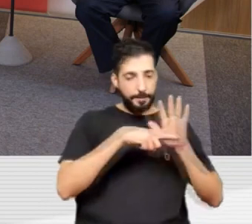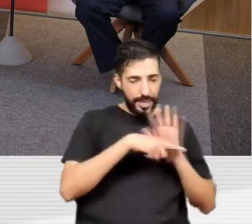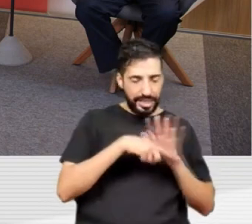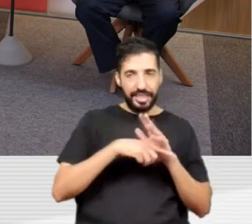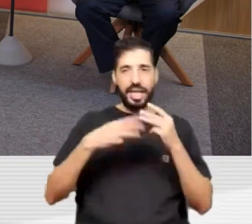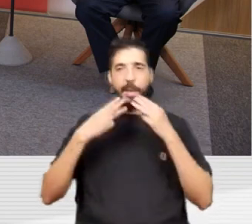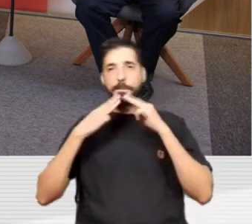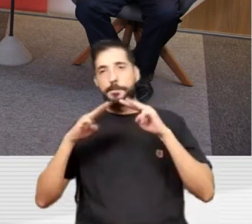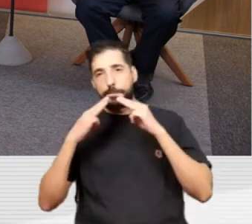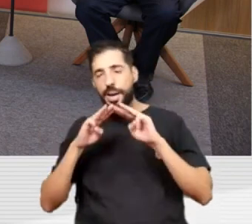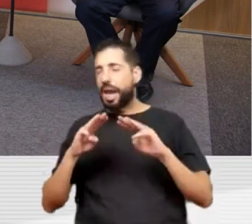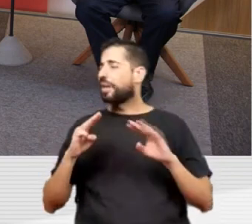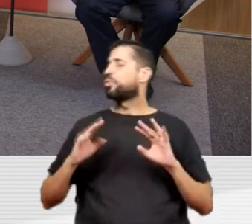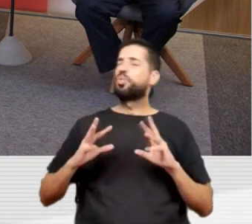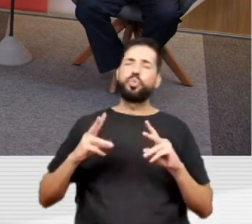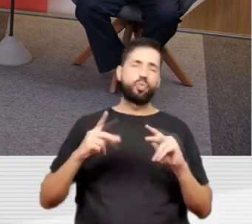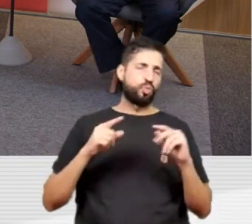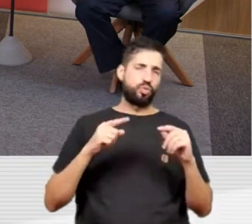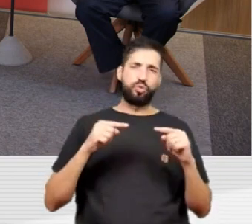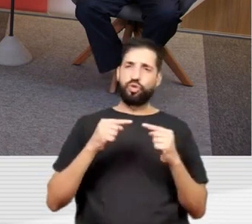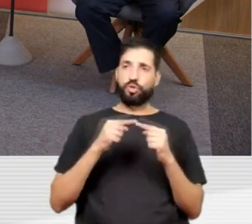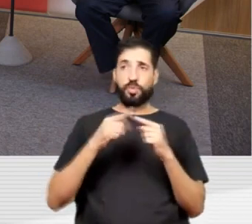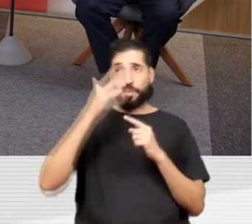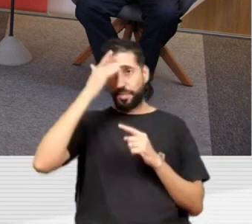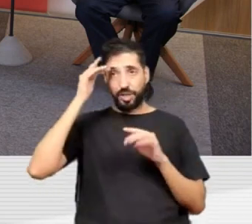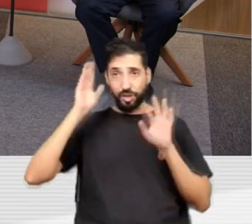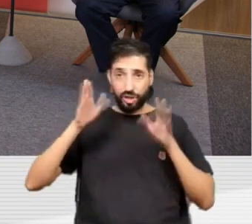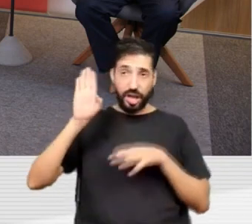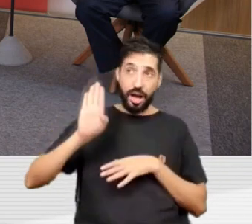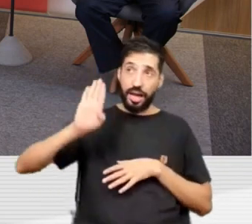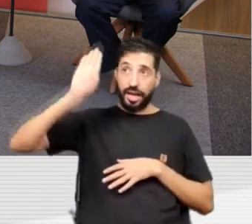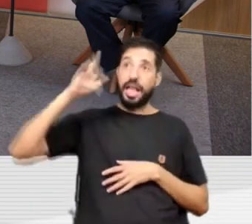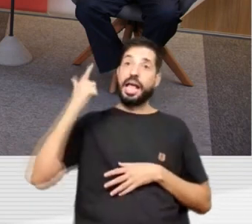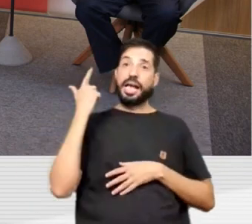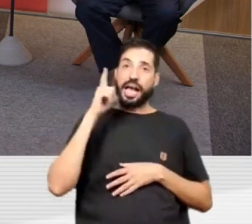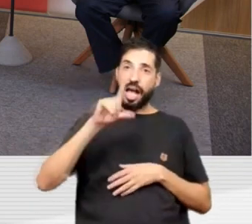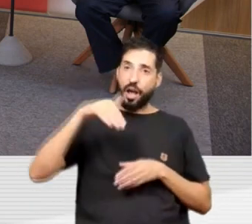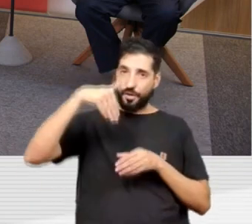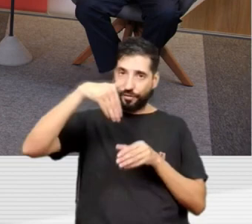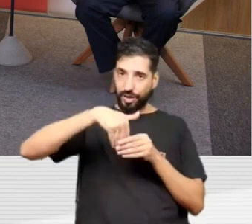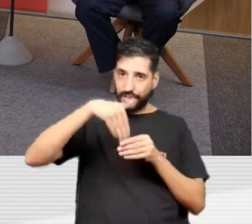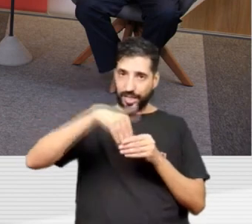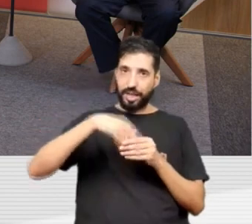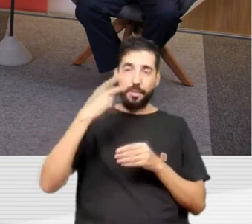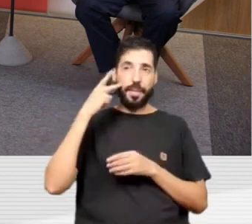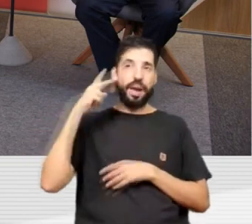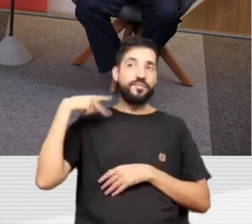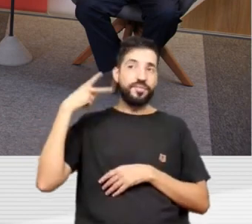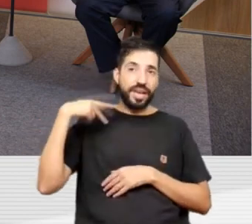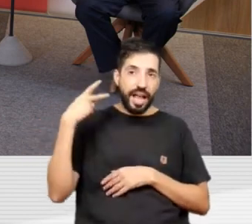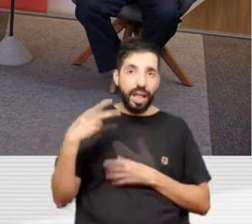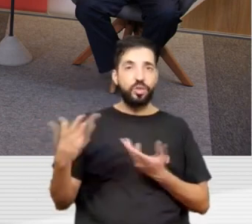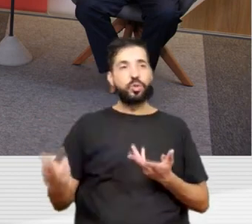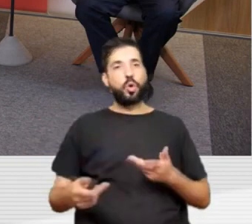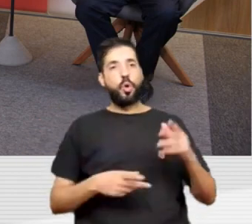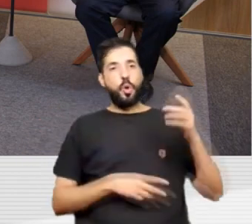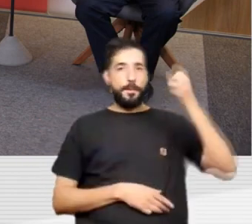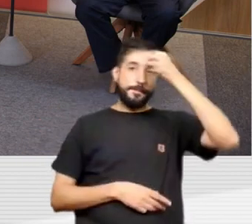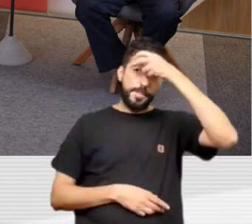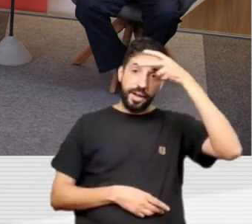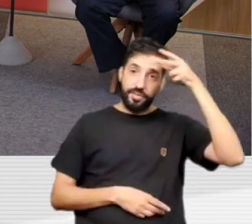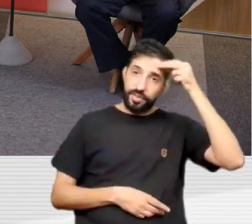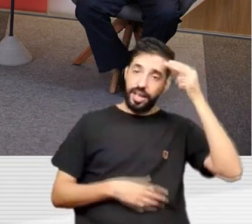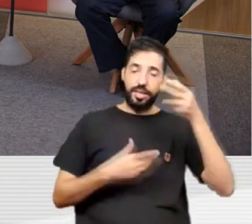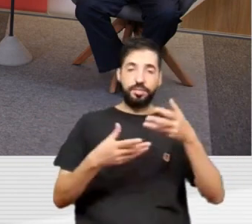com dicas de pessoas que foram candidatas e ganharam as eleições para vereadores, para prefeito, recebemos